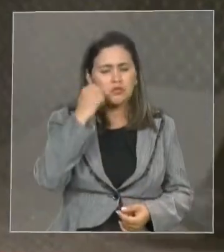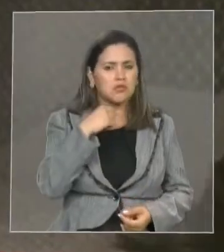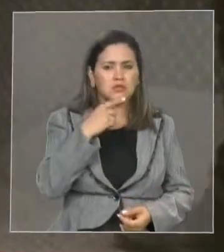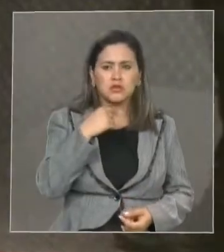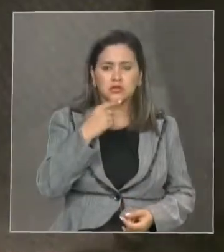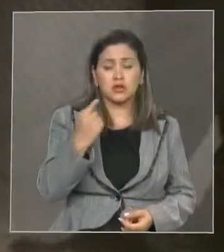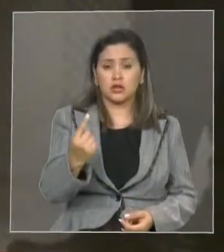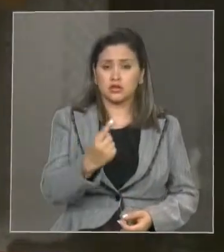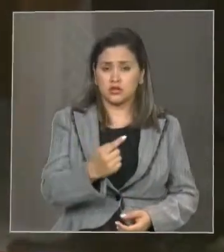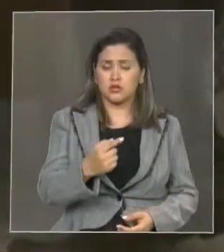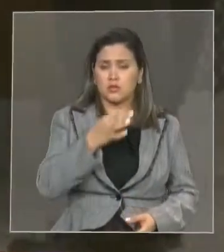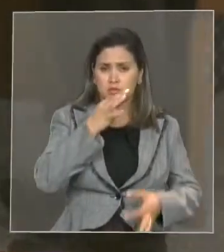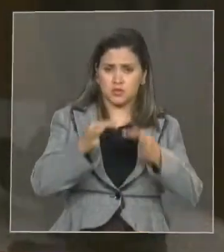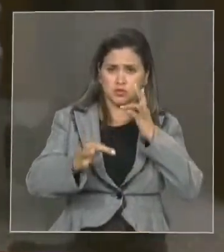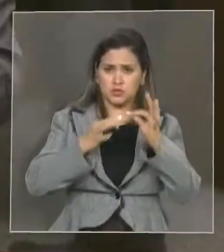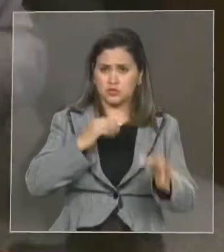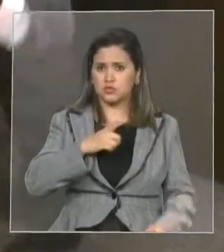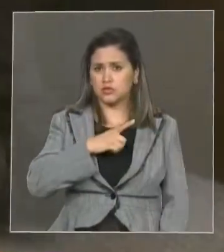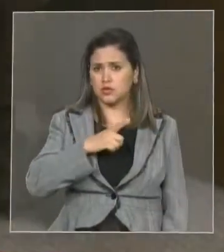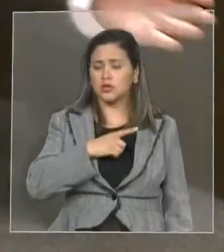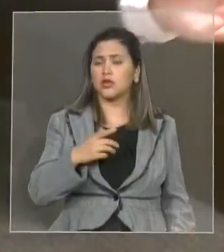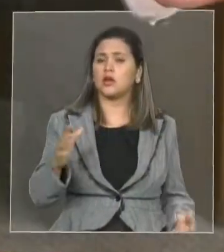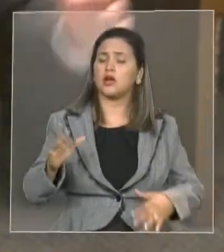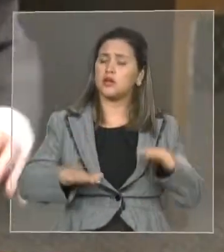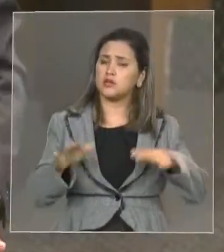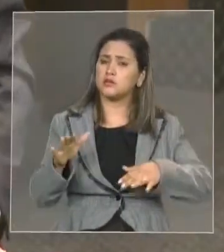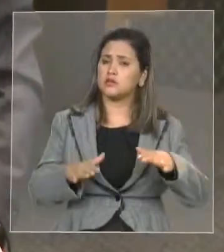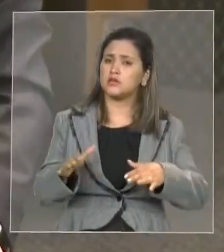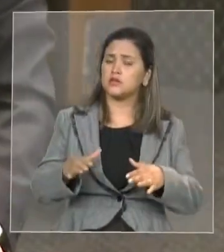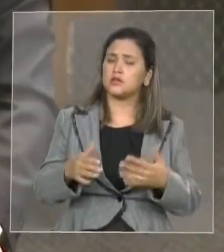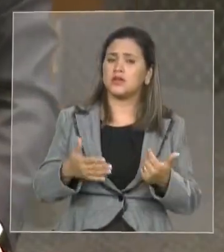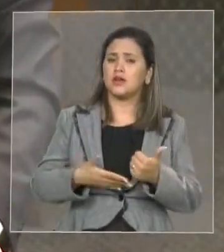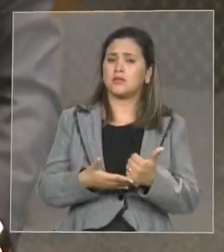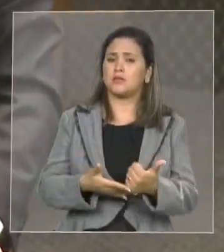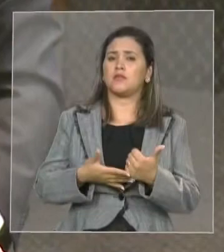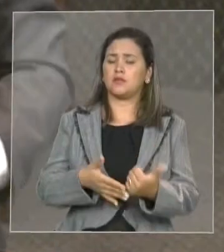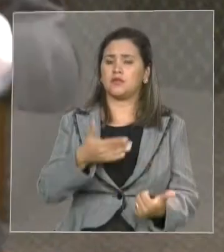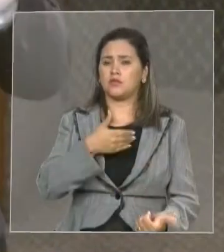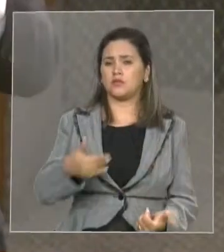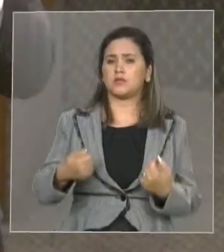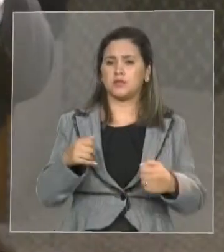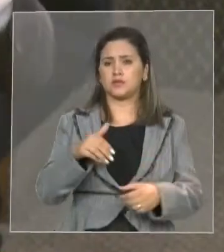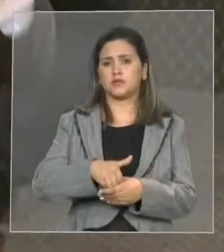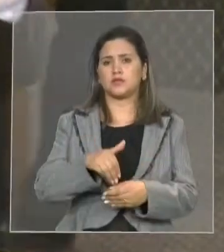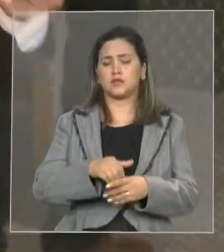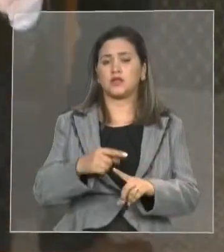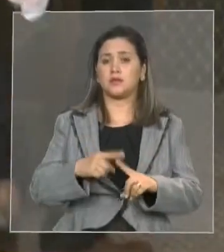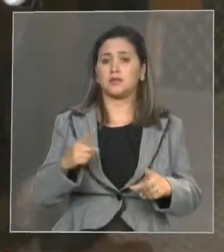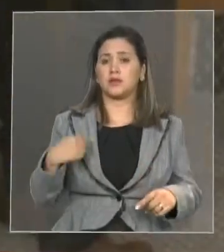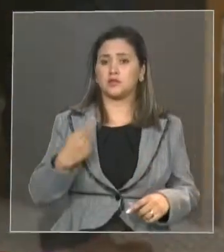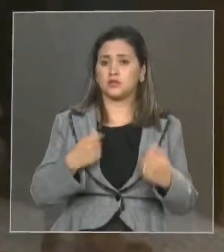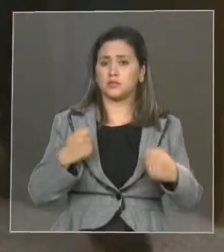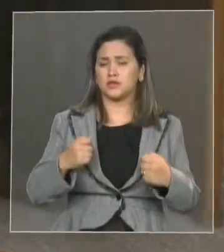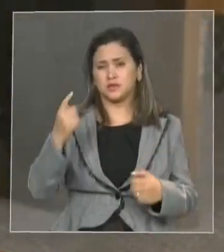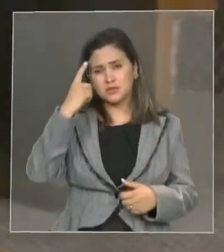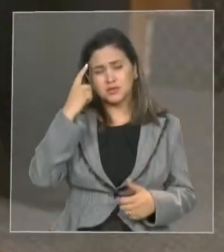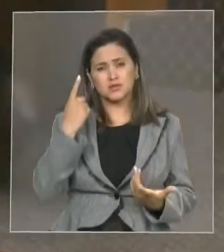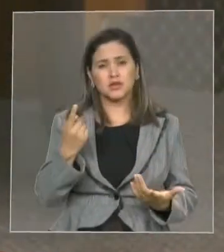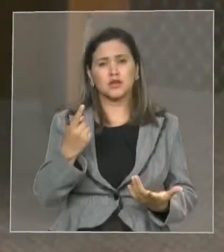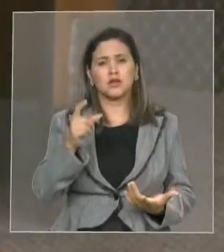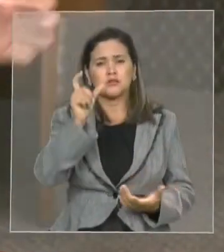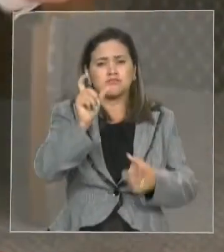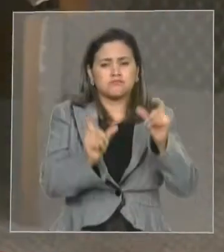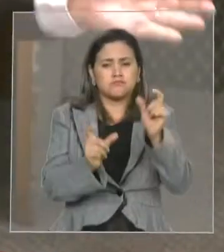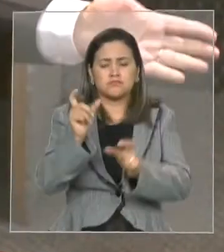sua posição e, muitas vezes, em função de defender o governo, tem que votar aquela matéria. Mas nós temos que ver o conteúdo dessas matérias.